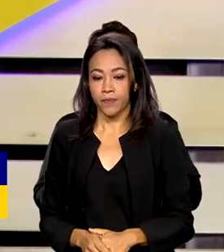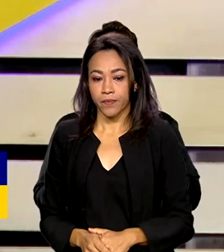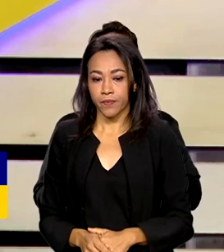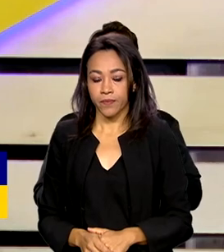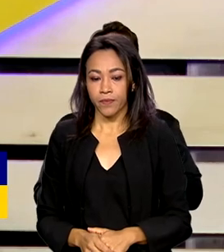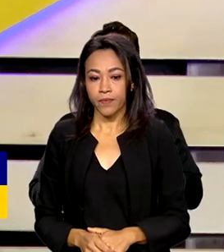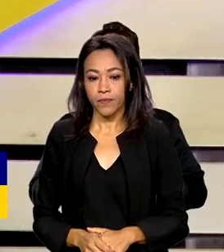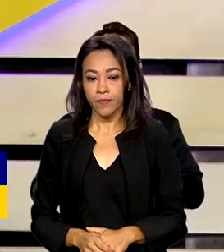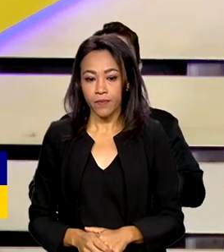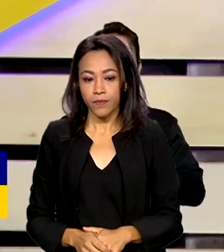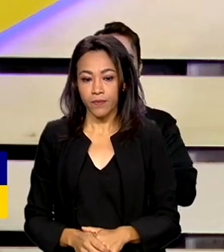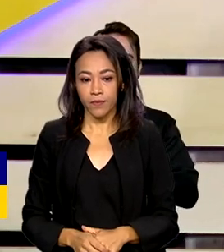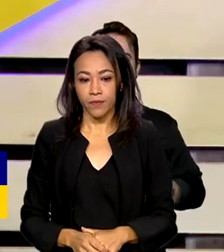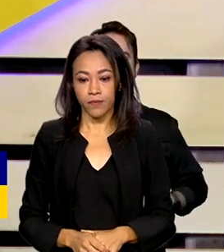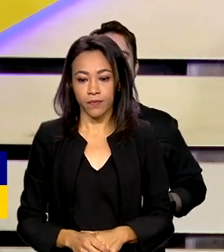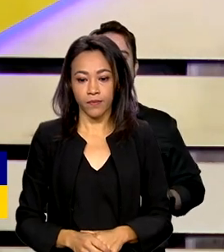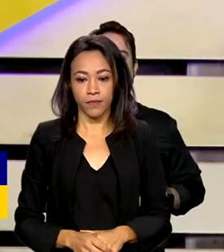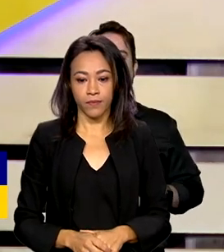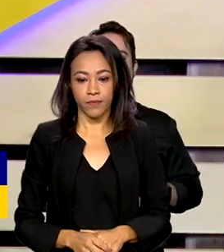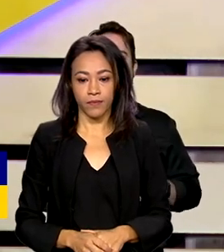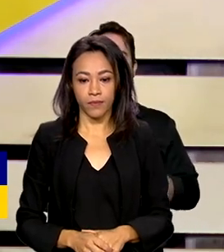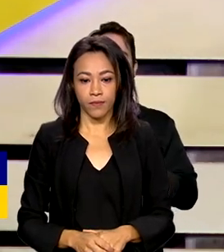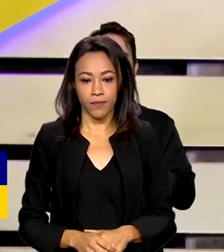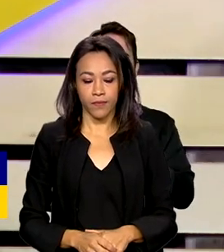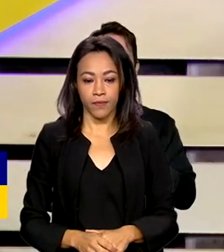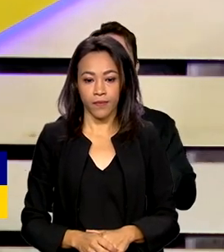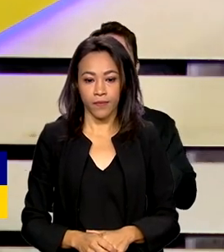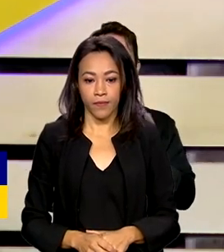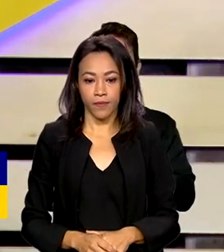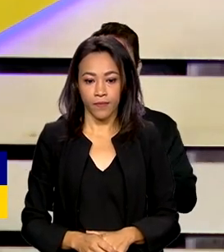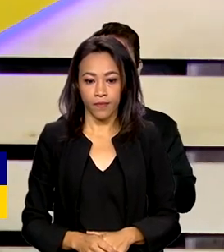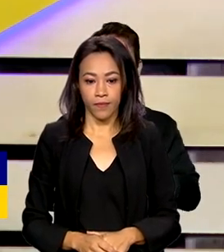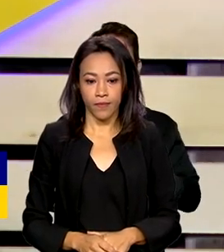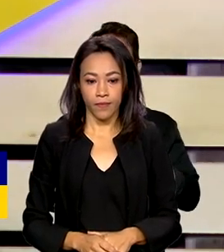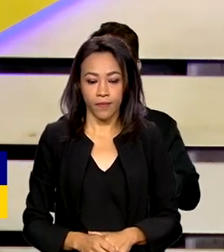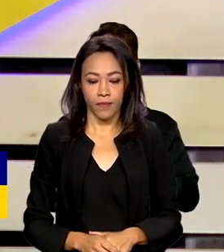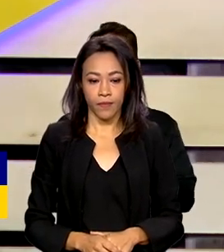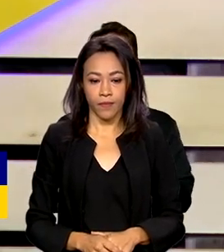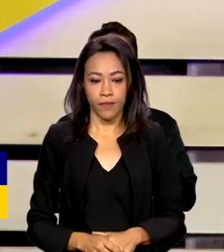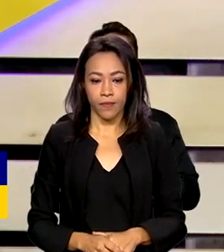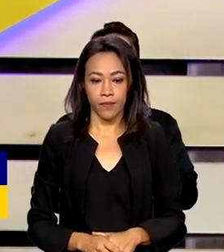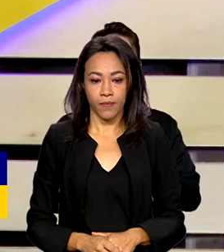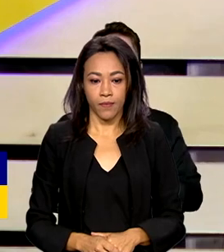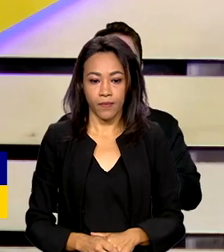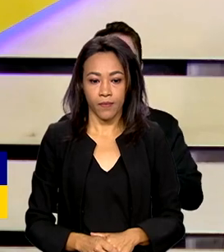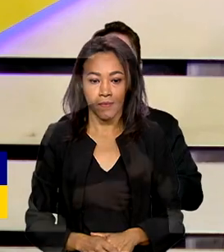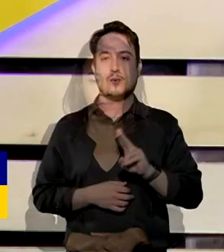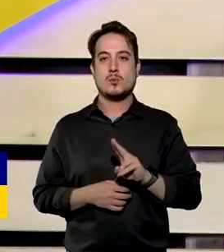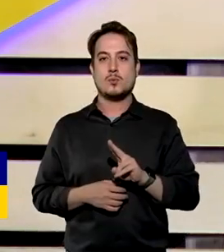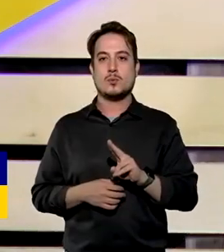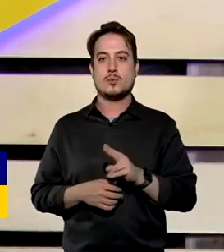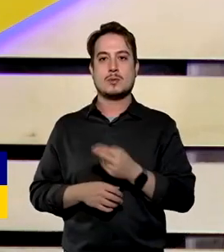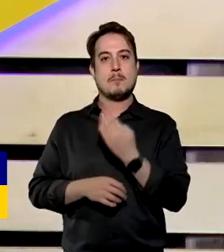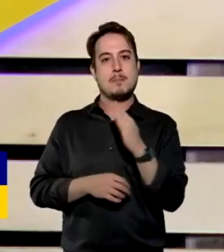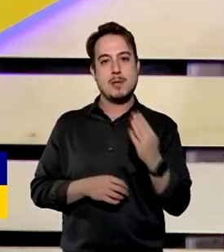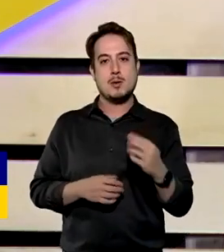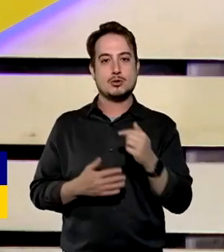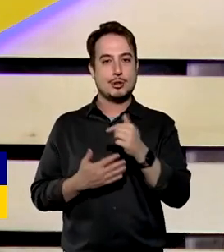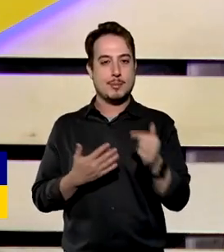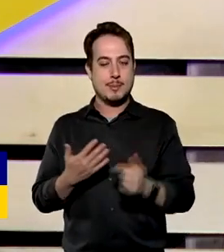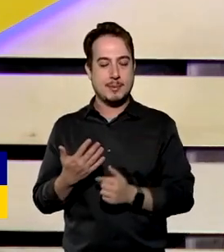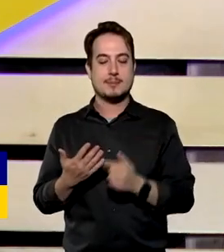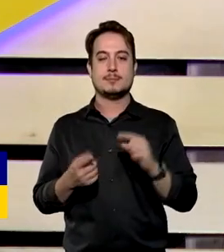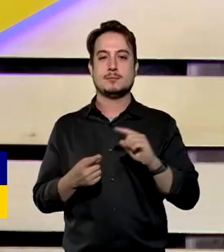um benefício de 0,5% para quem tem boas práticas, como o Sérgio disse, para quem usa cada vez mais biológico, para quem tem plantio direto na palha,